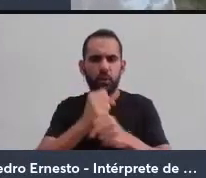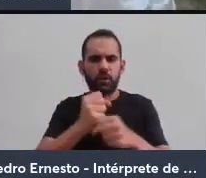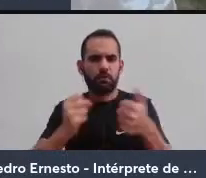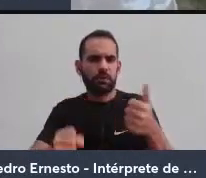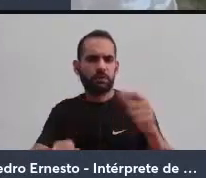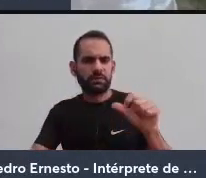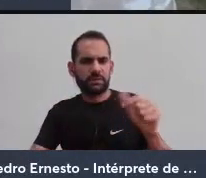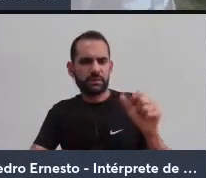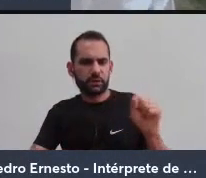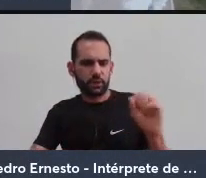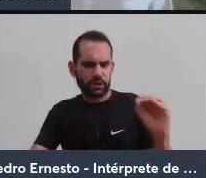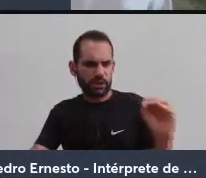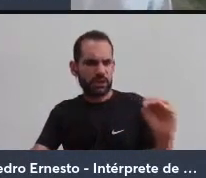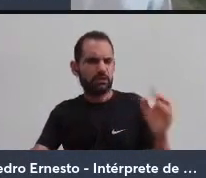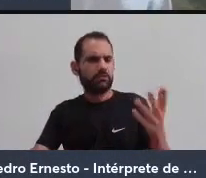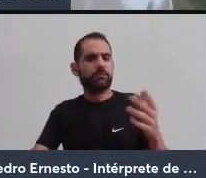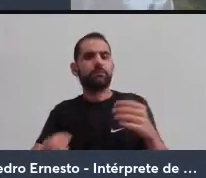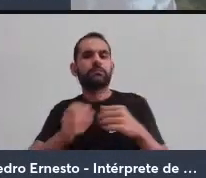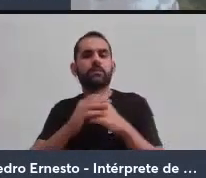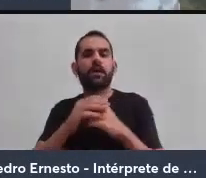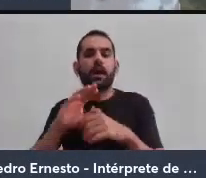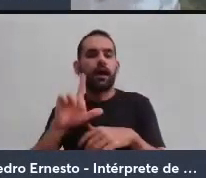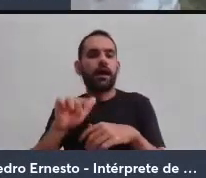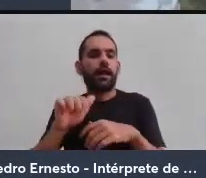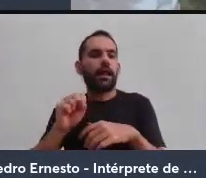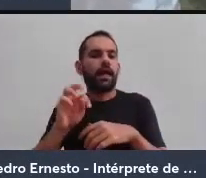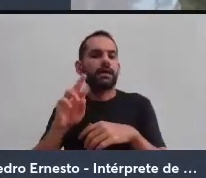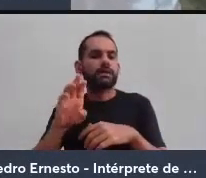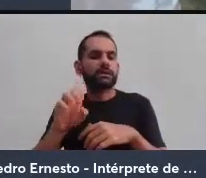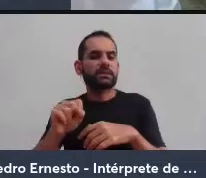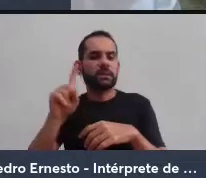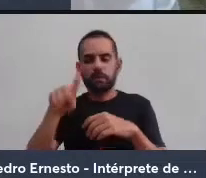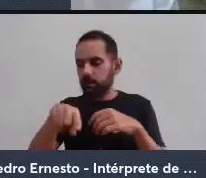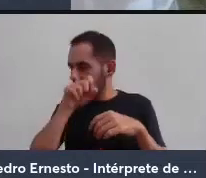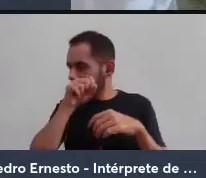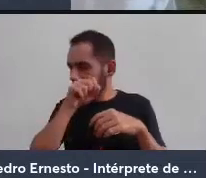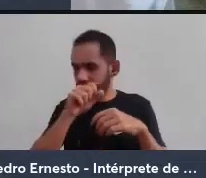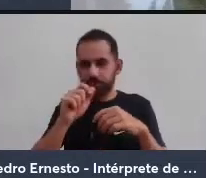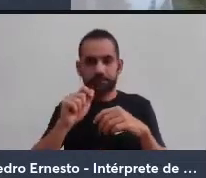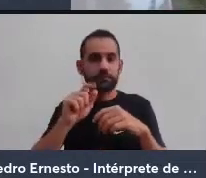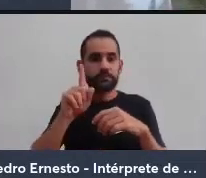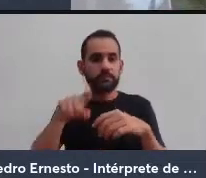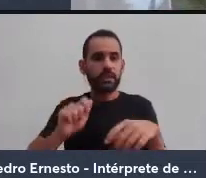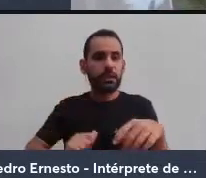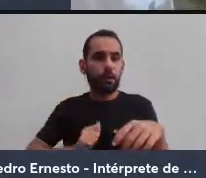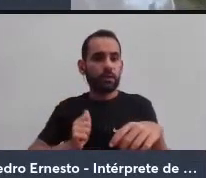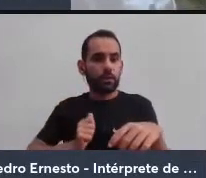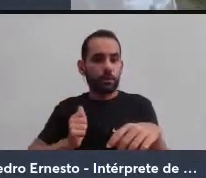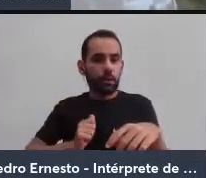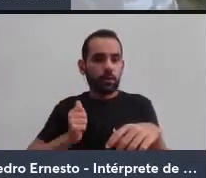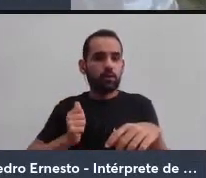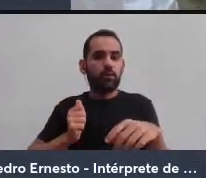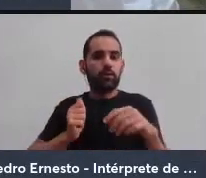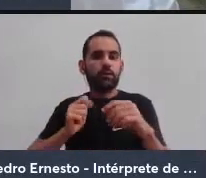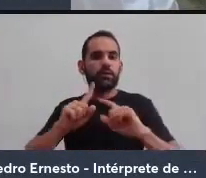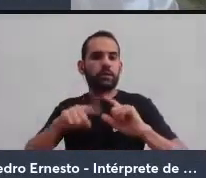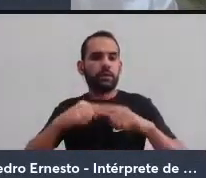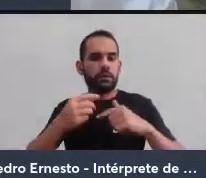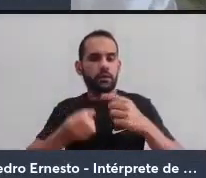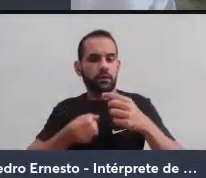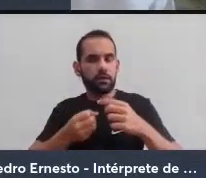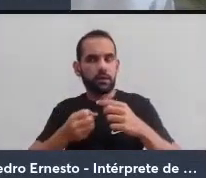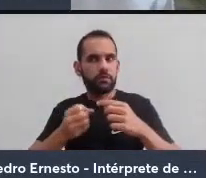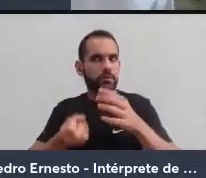foi um antropólogo que desenvolveu pesquisas, sobretudo, com comunidades originárias da América do Sul,